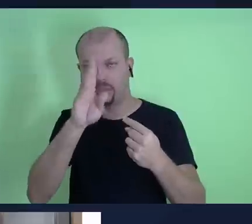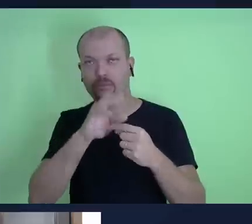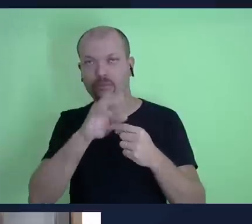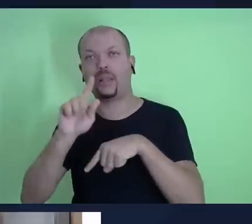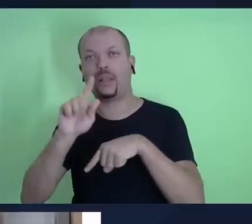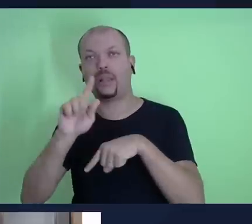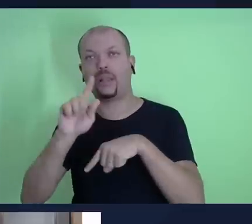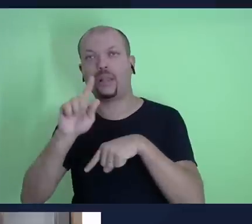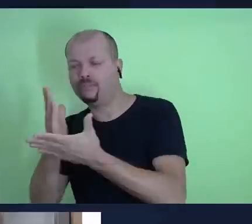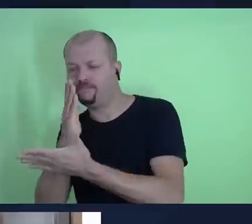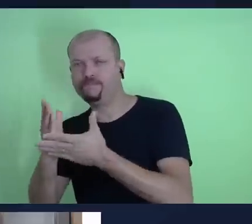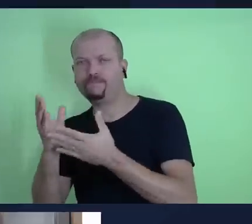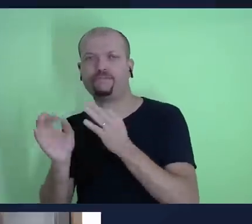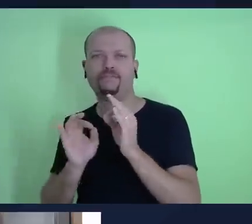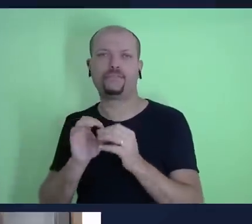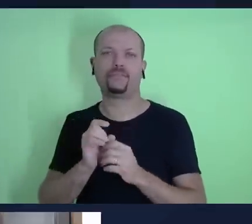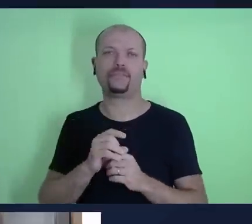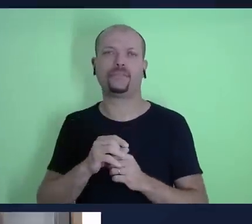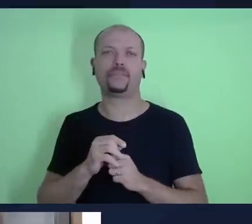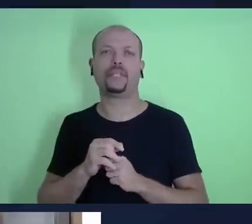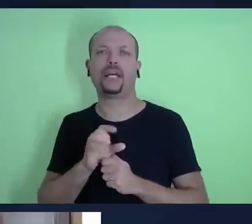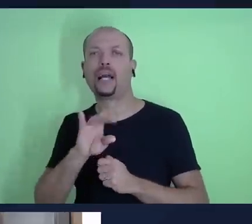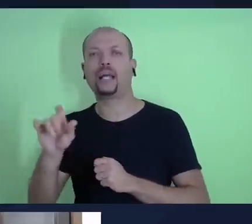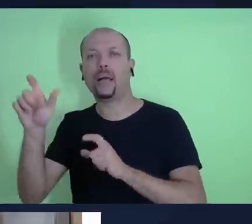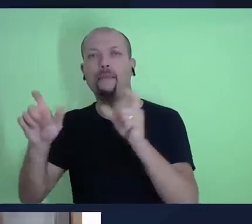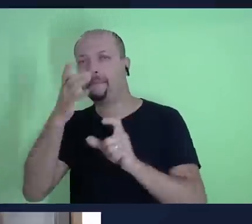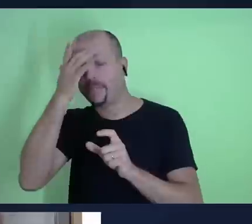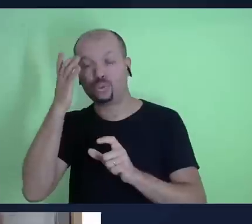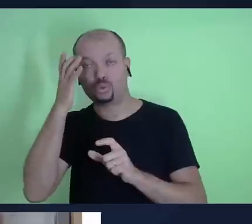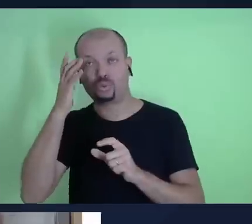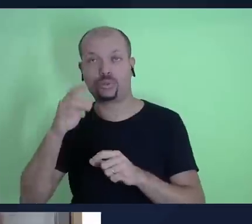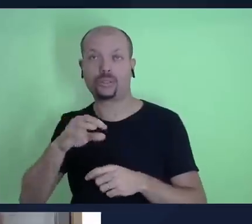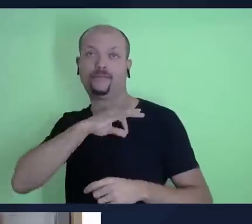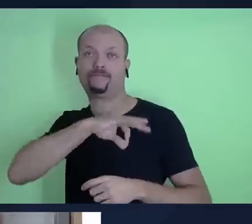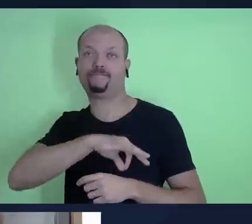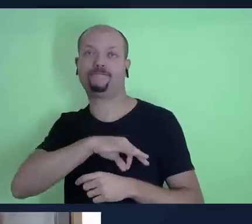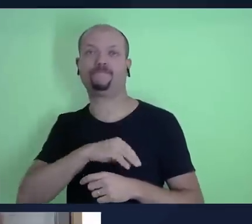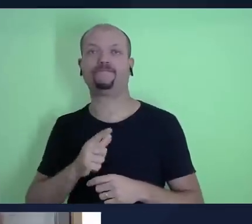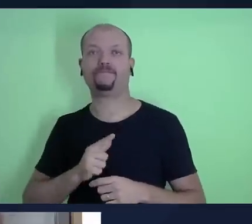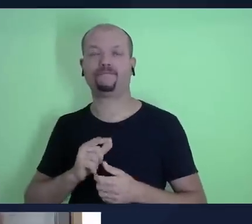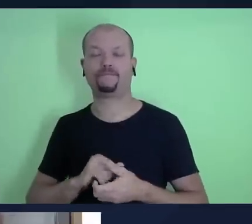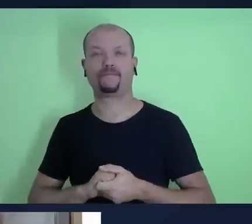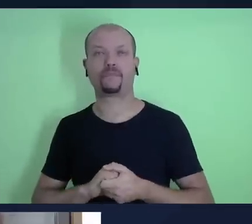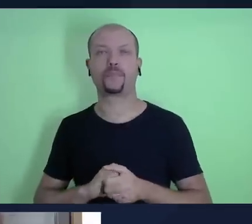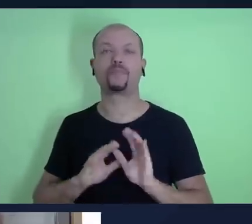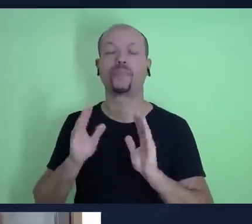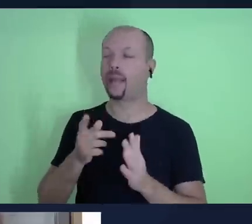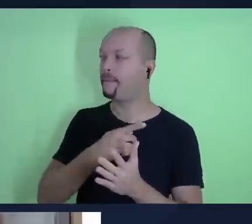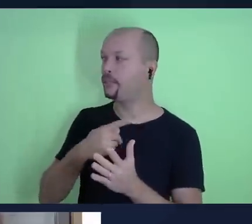cada tipo de pessoa que recebe os seus proventos, professor. Professor Júlio, olha,